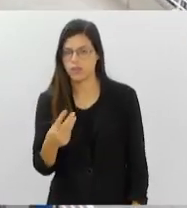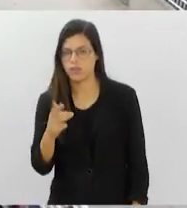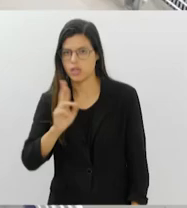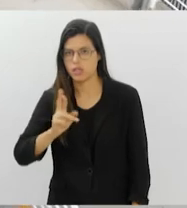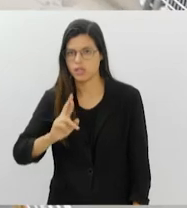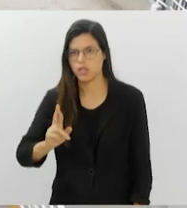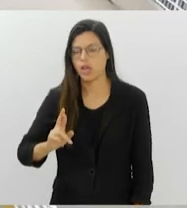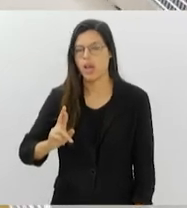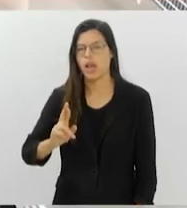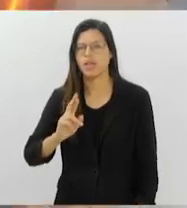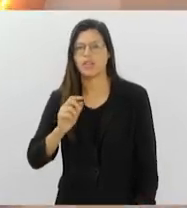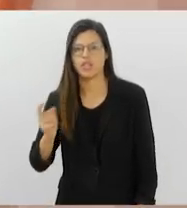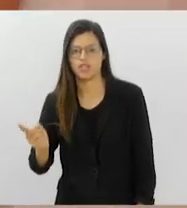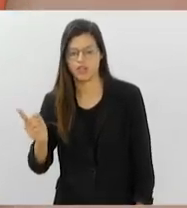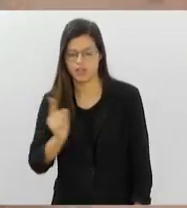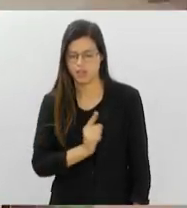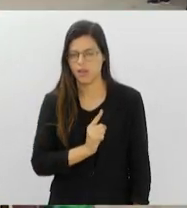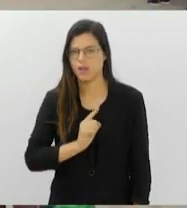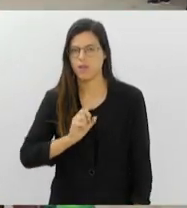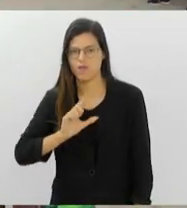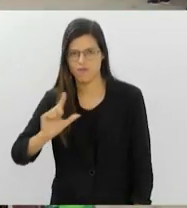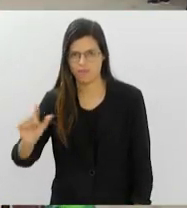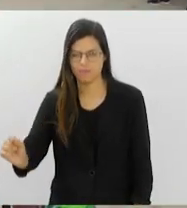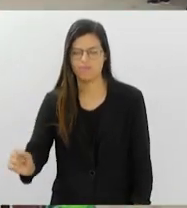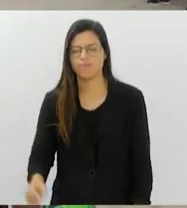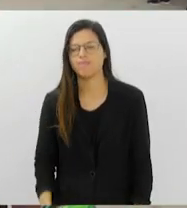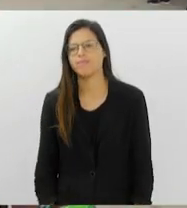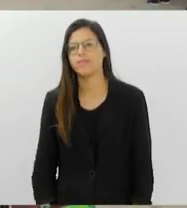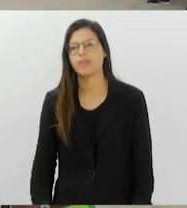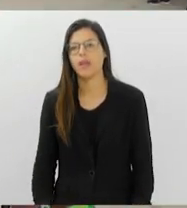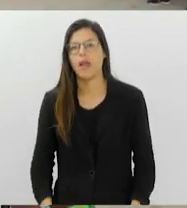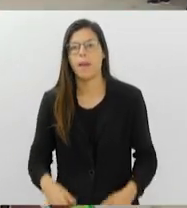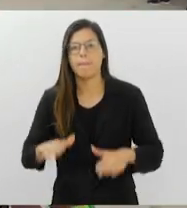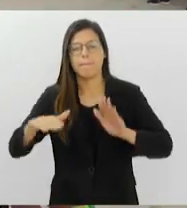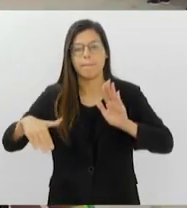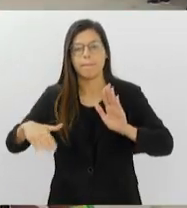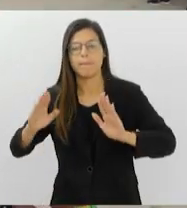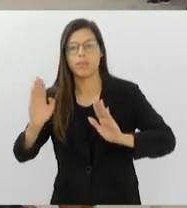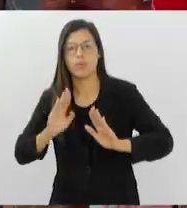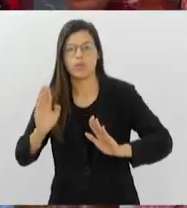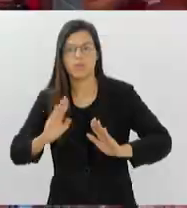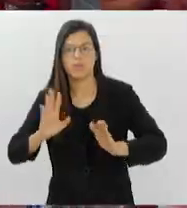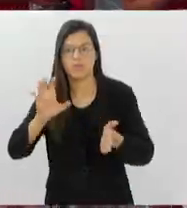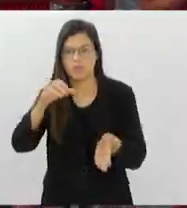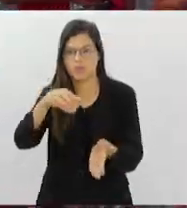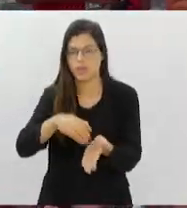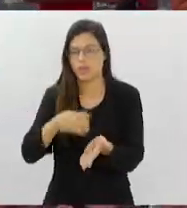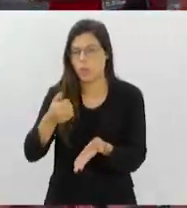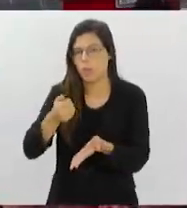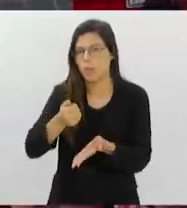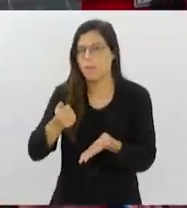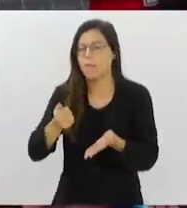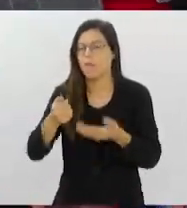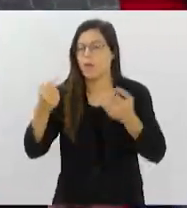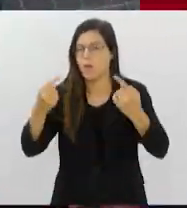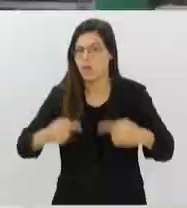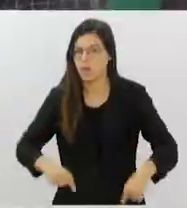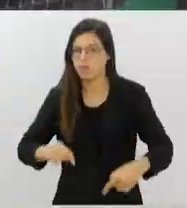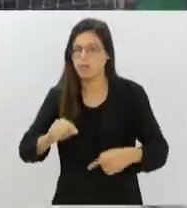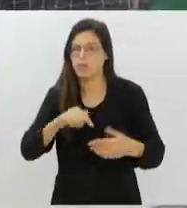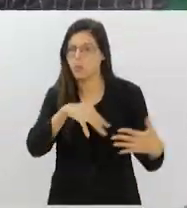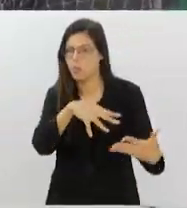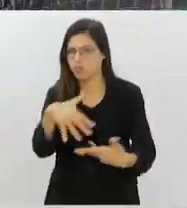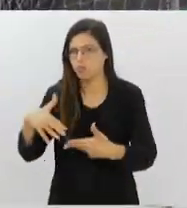ida e volta. A Praia de Botafogo está sediando o primeiro campeonato mundial universitário de Praia da História.